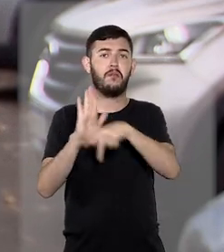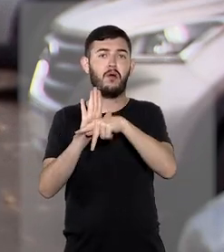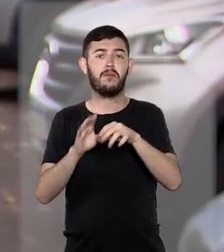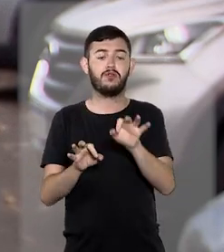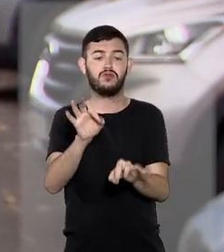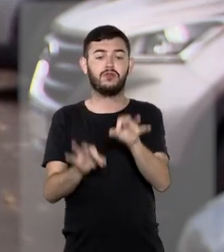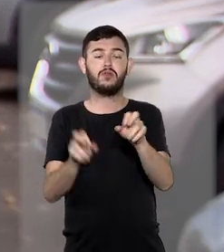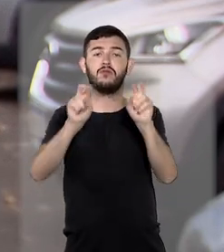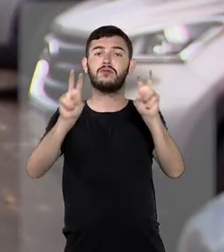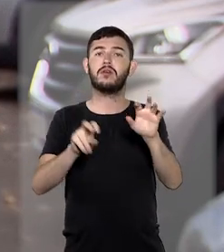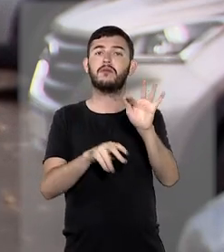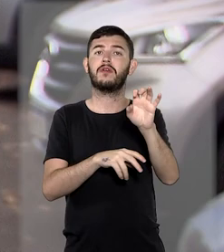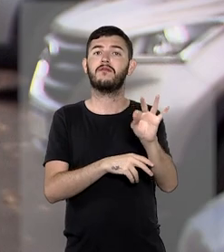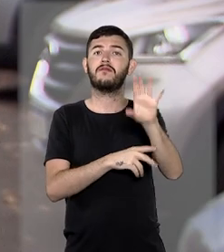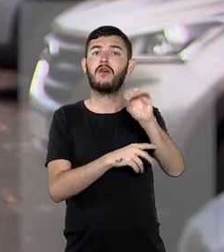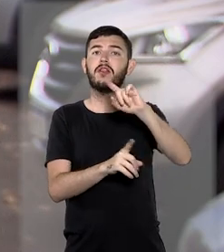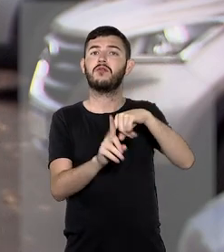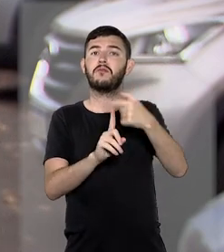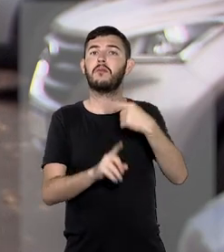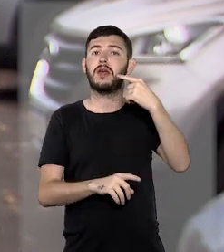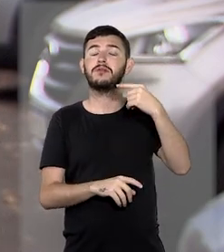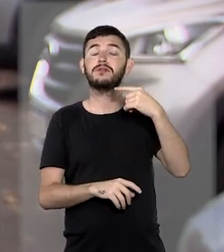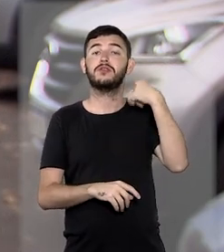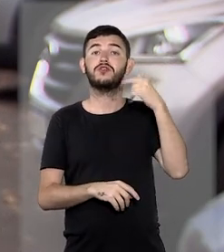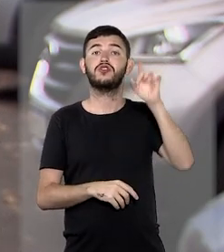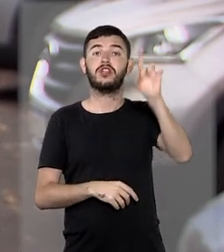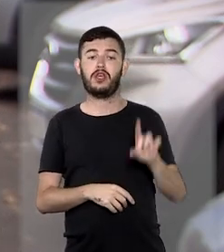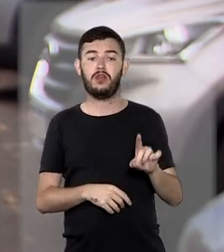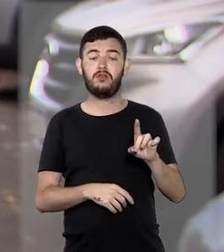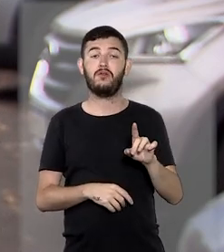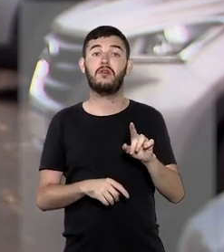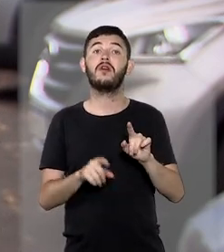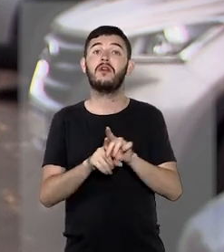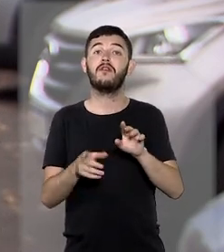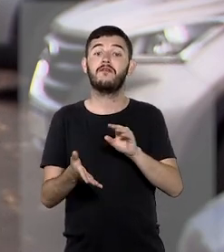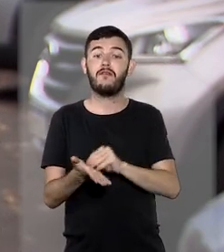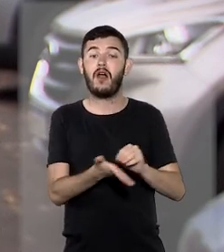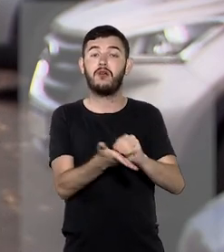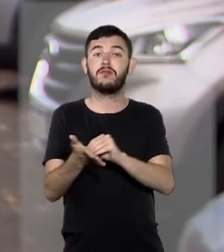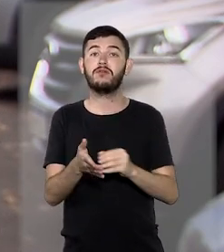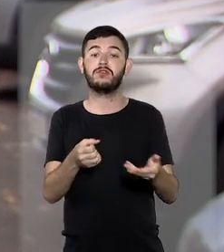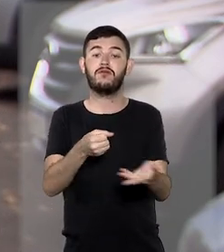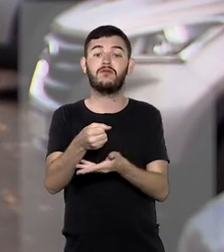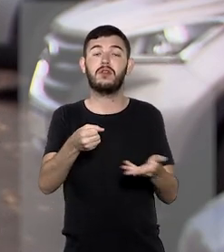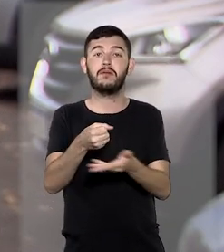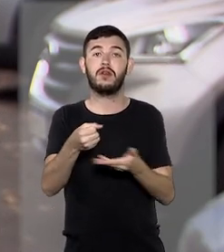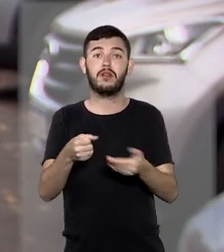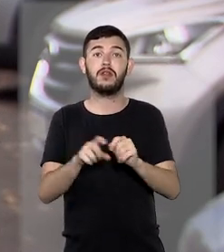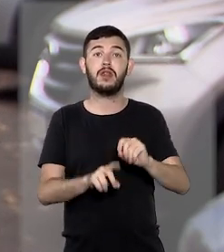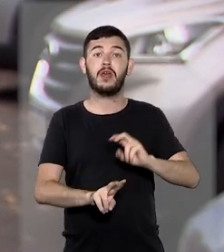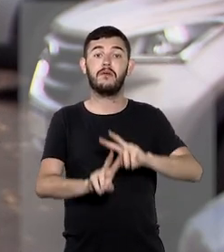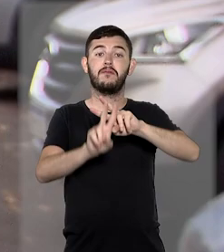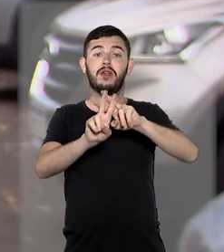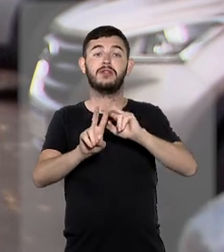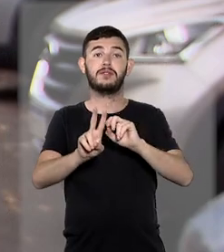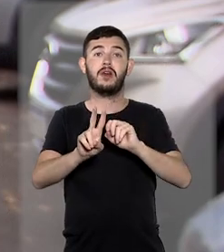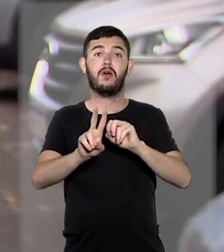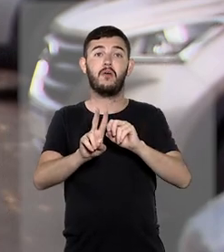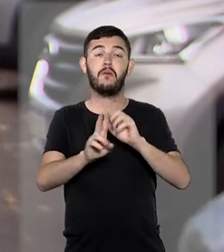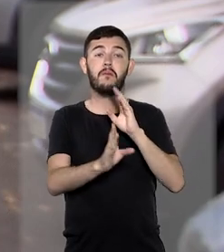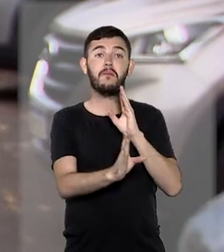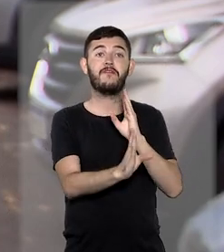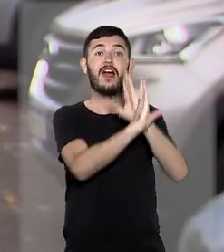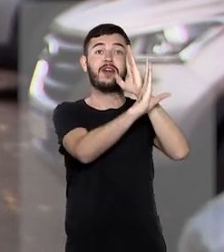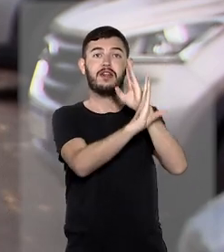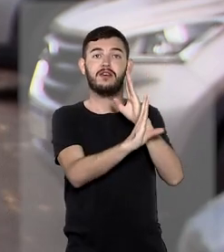justiça acerca dos fatos e do direito. Também sustentou falta de fundamentação na decisão que converteu a prisão de